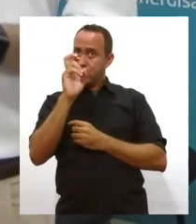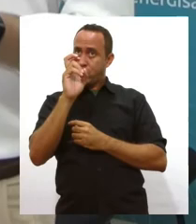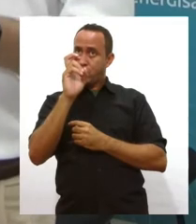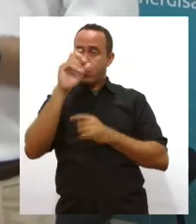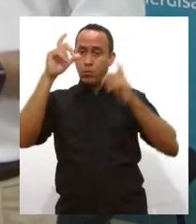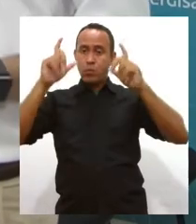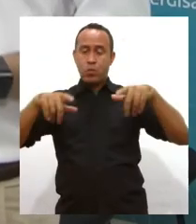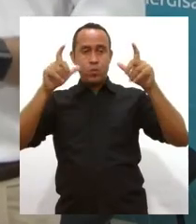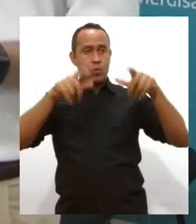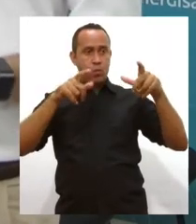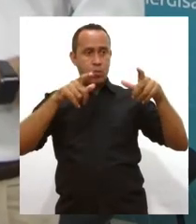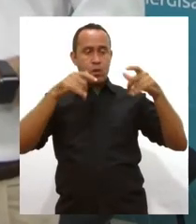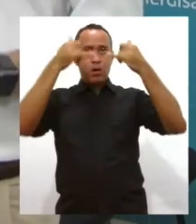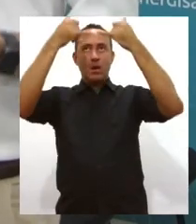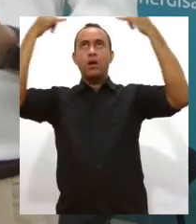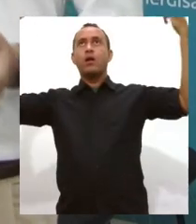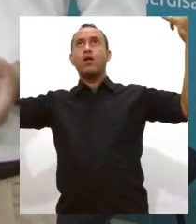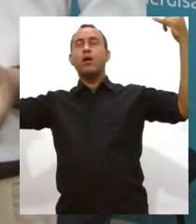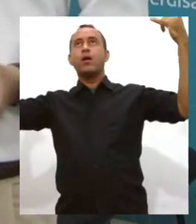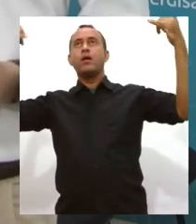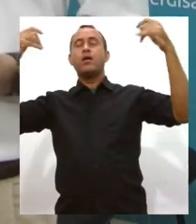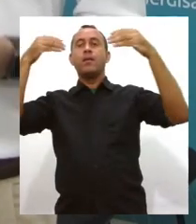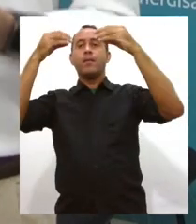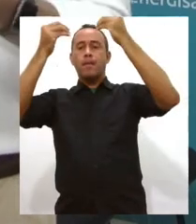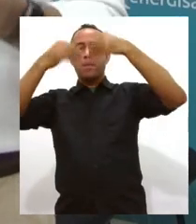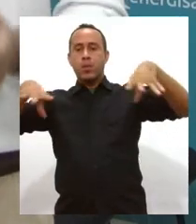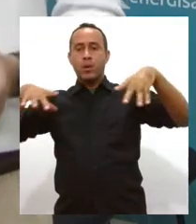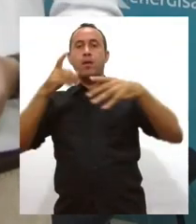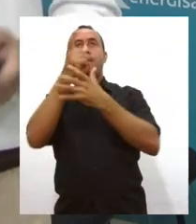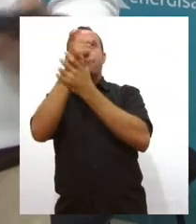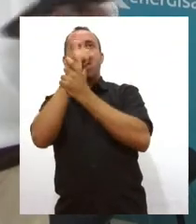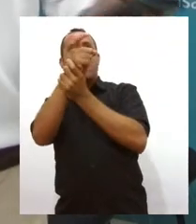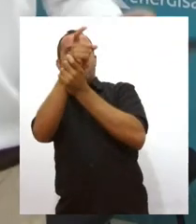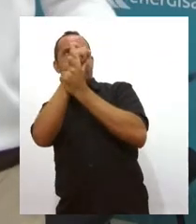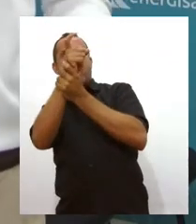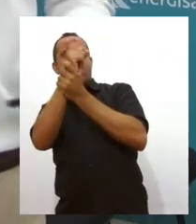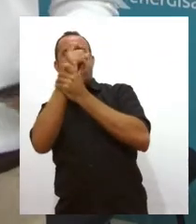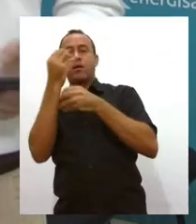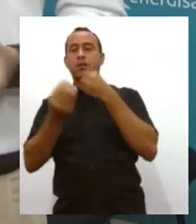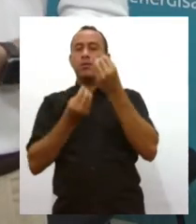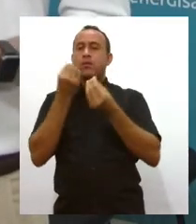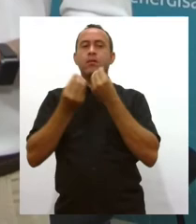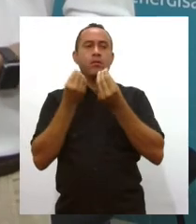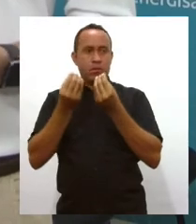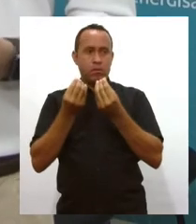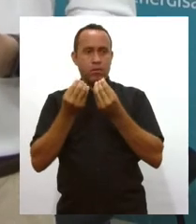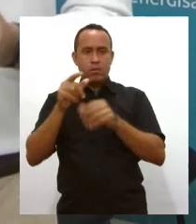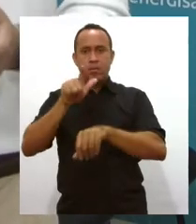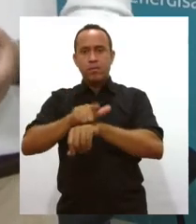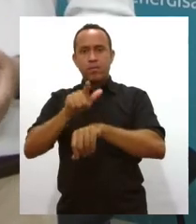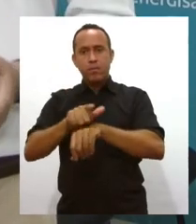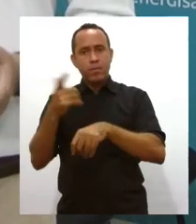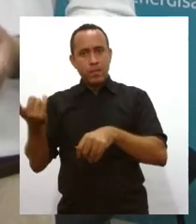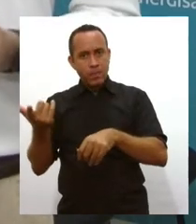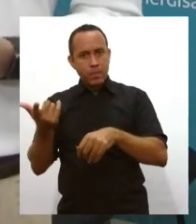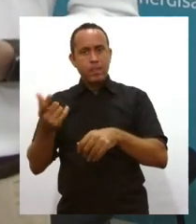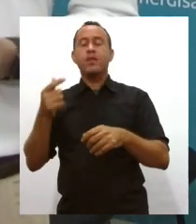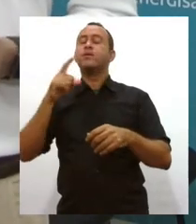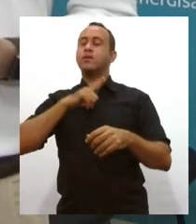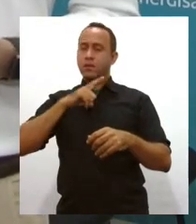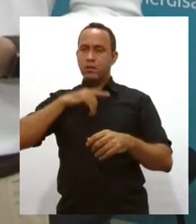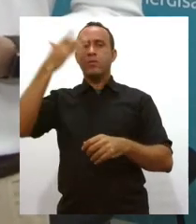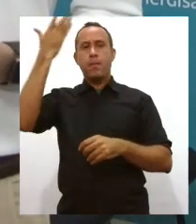com a rede danificada por tiro elétrico, com os cabos, inclusive a gente tem alguns, aqui como evidência,